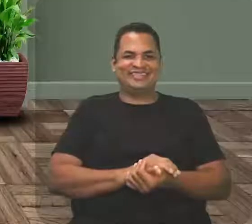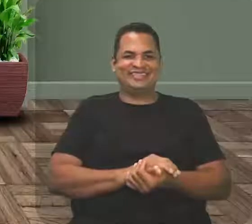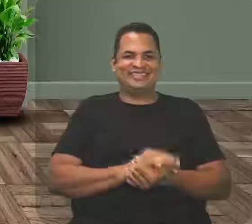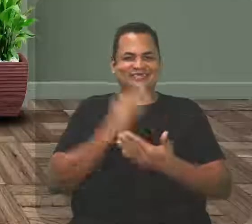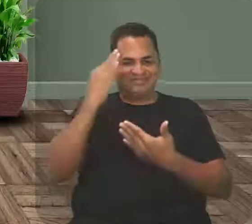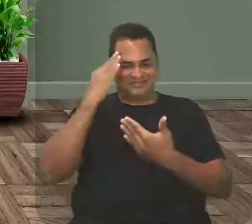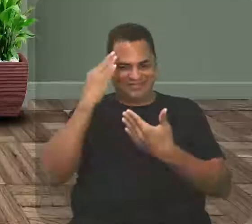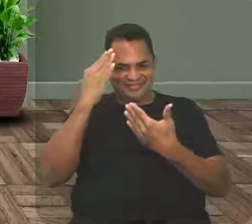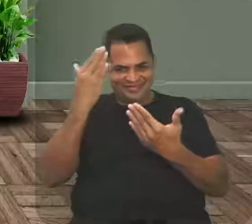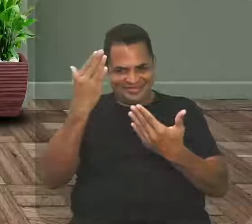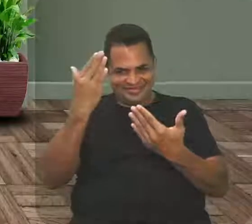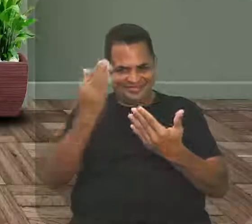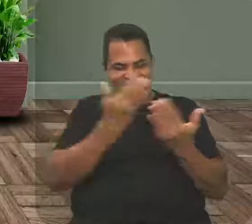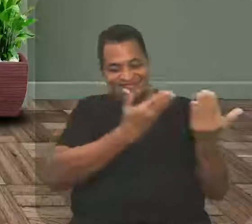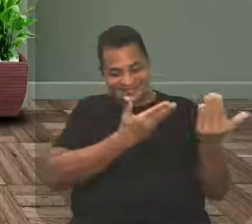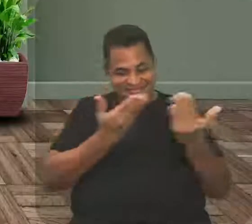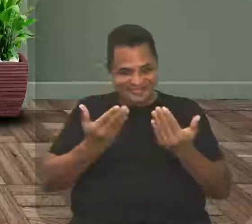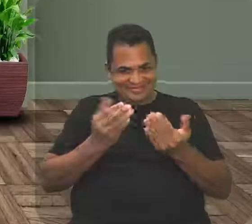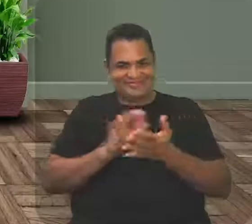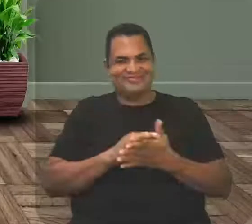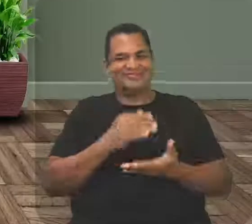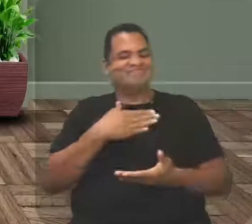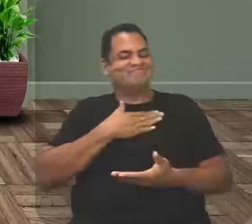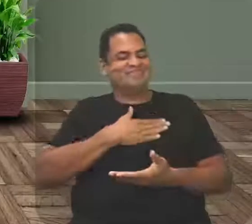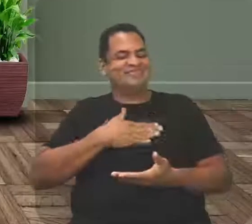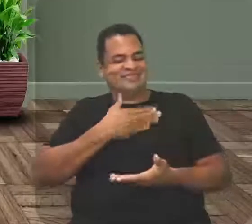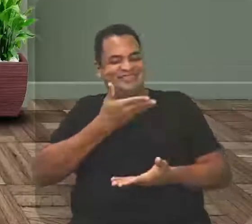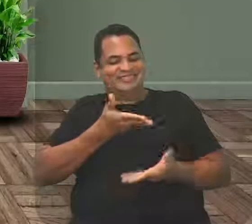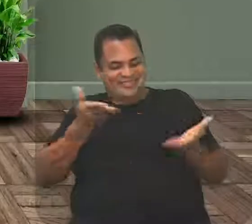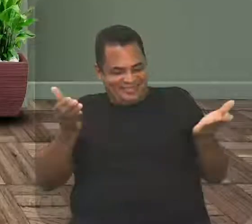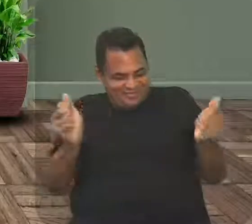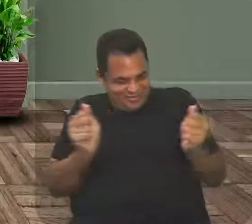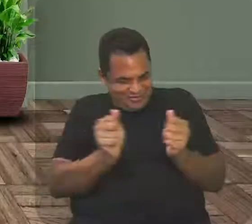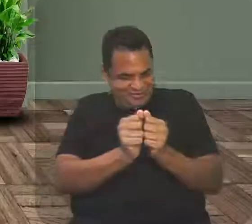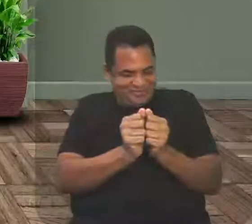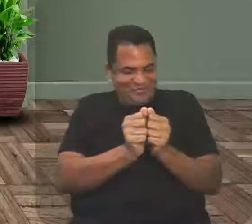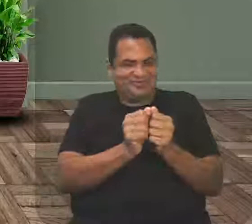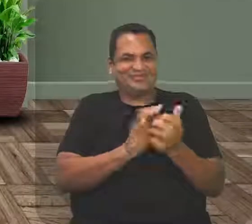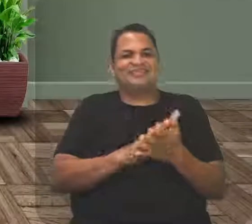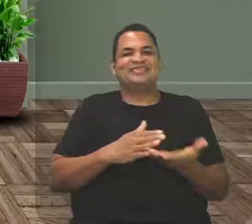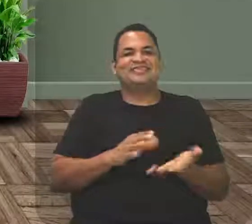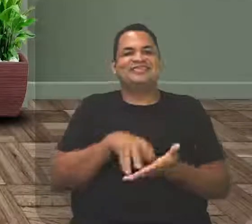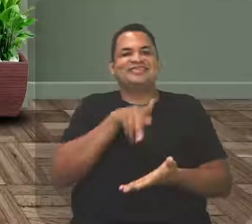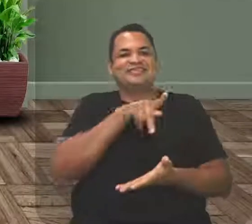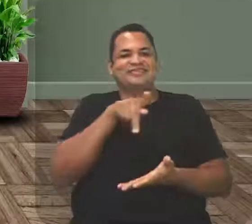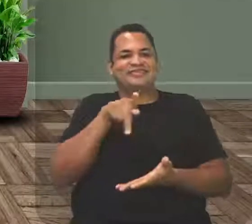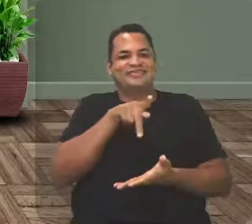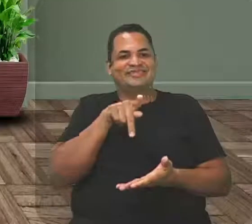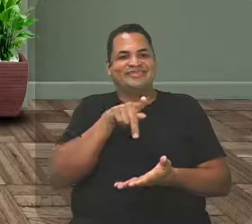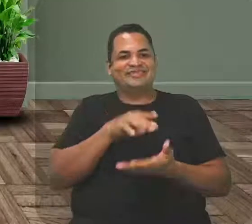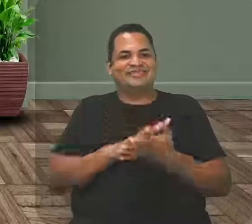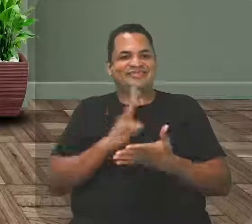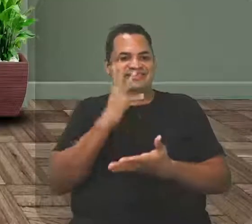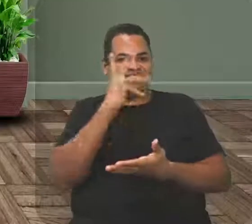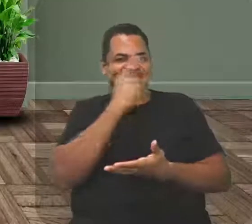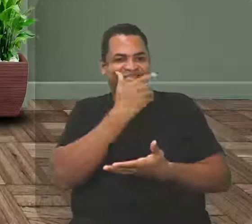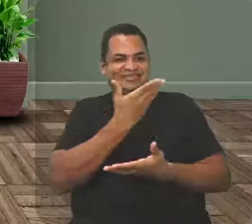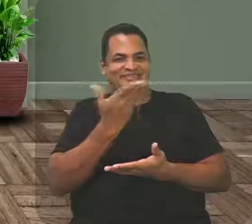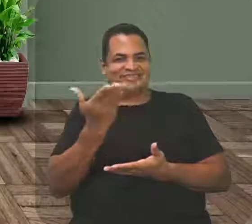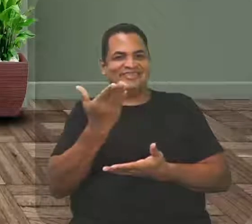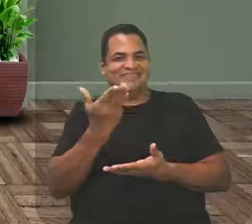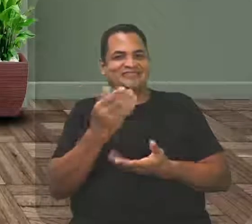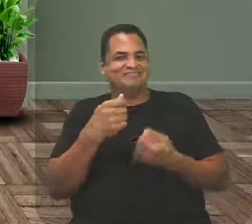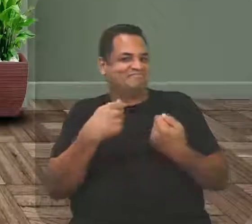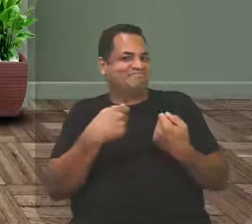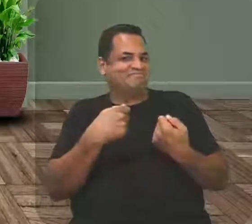Obrigado, meninas, pelo convite. Sempre é uma honra, um prazer estar aqui com duas pessoas lindas, né? Eu acho que minha foto tinha que estar ali